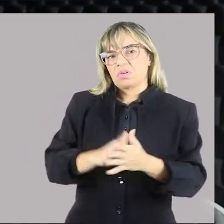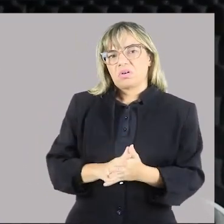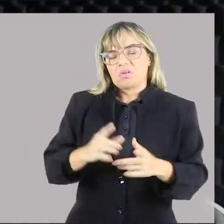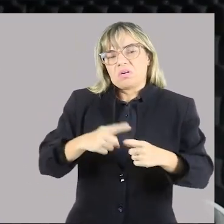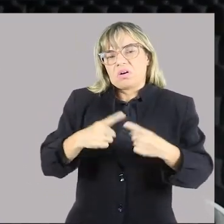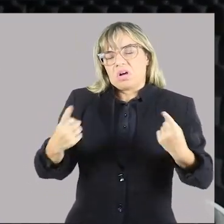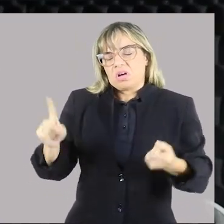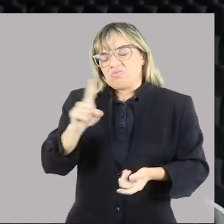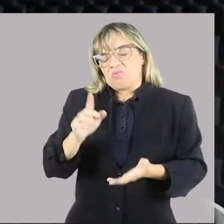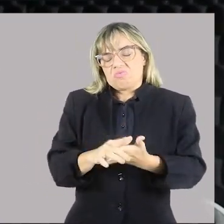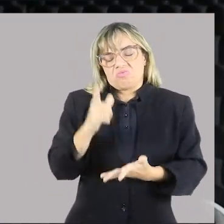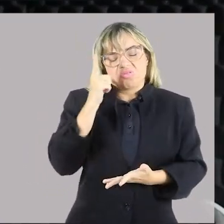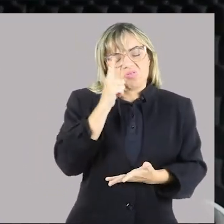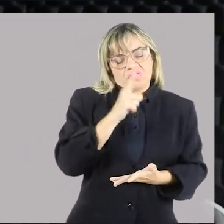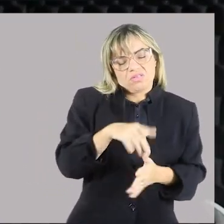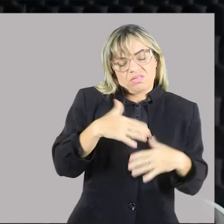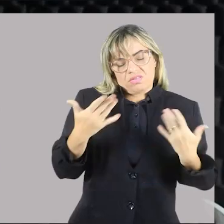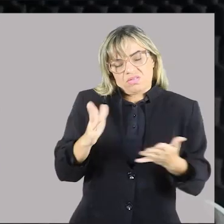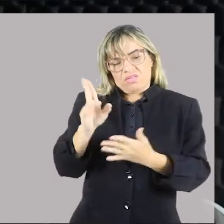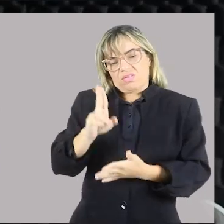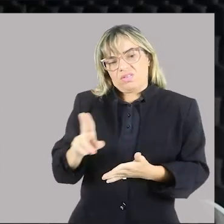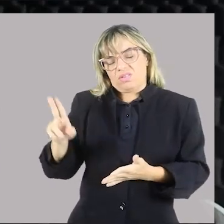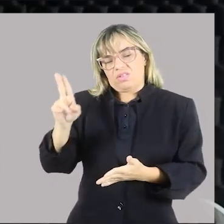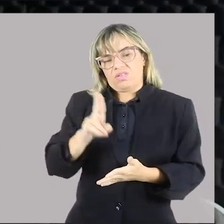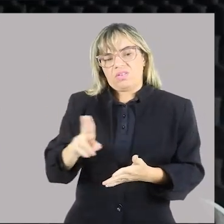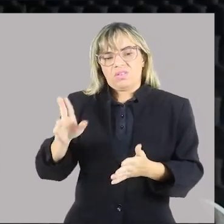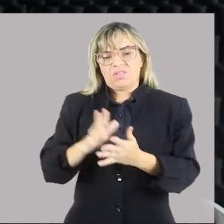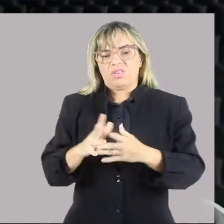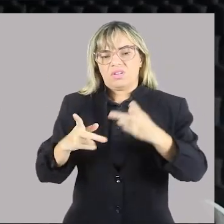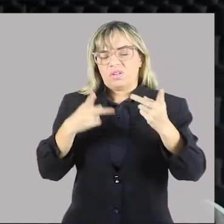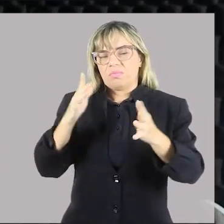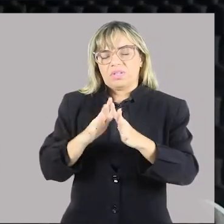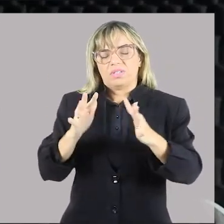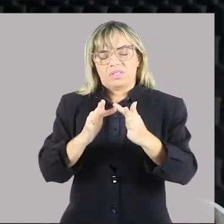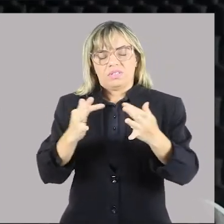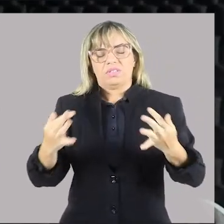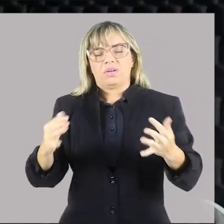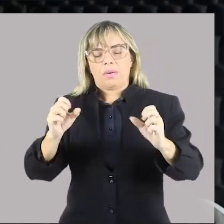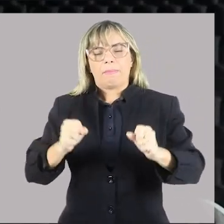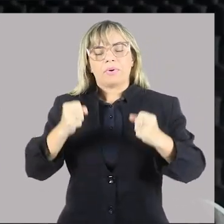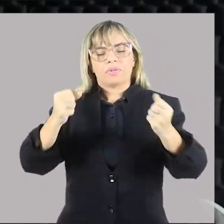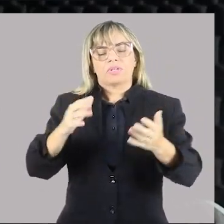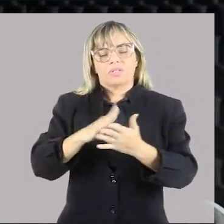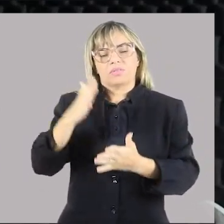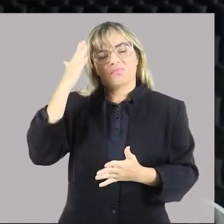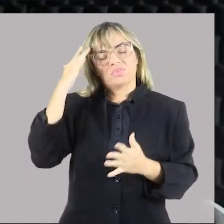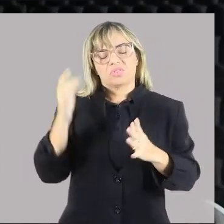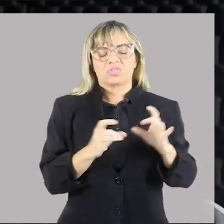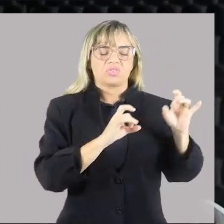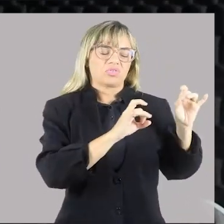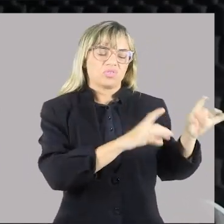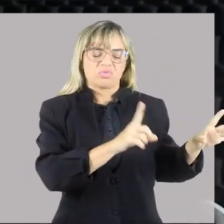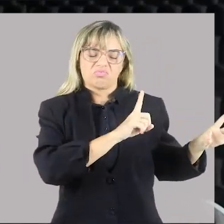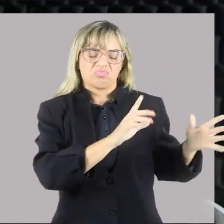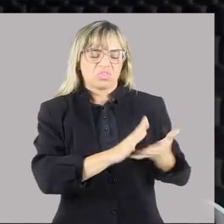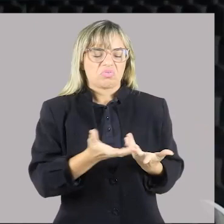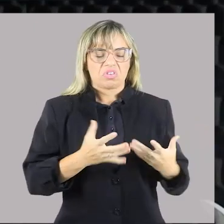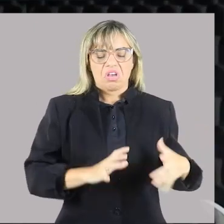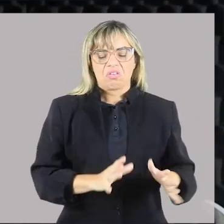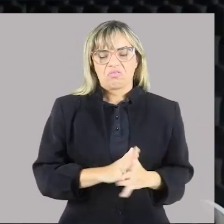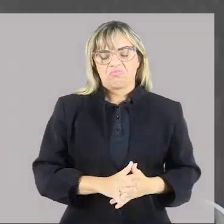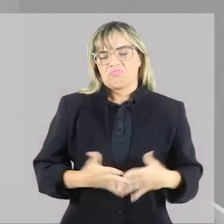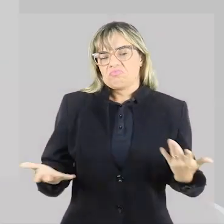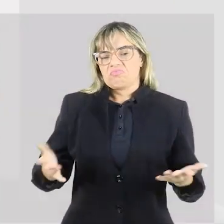conseguiram, e aí, estou utilizando de uma expressão bem simples, para que você possa entender, e desistiram de procurar